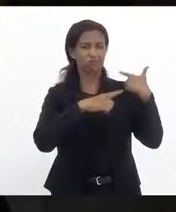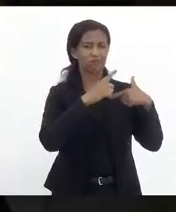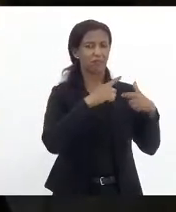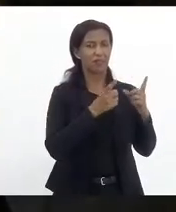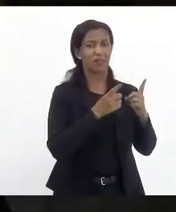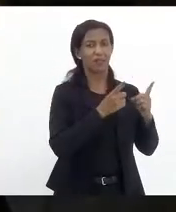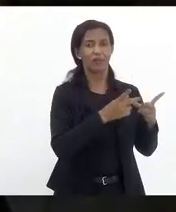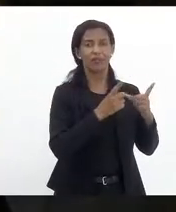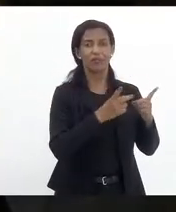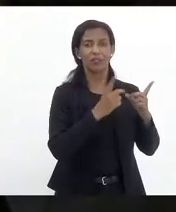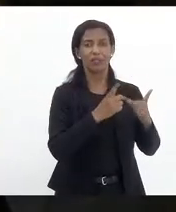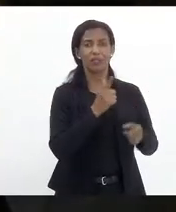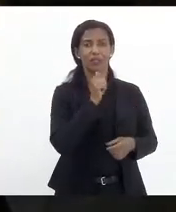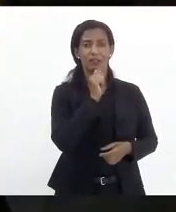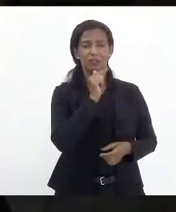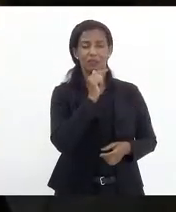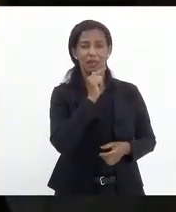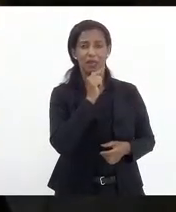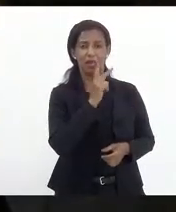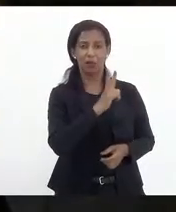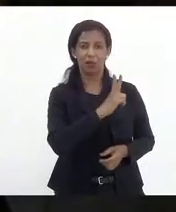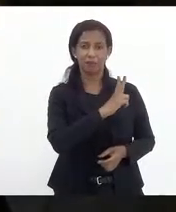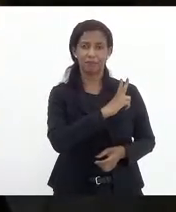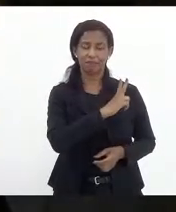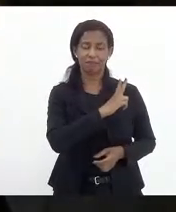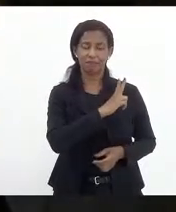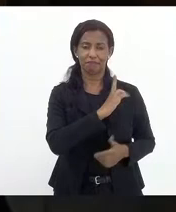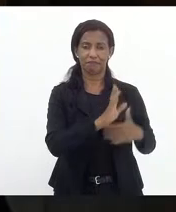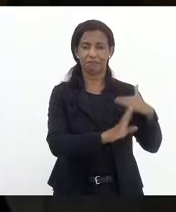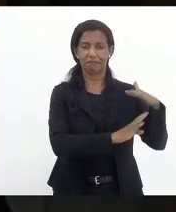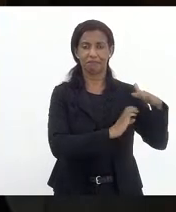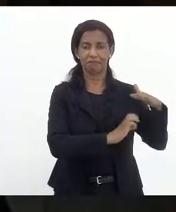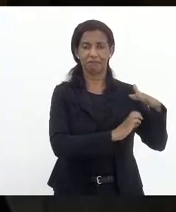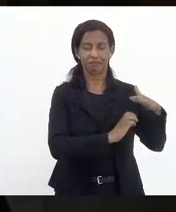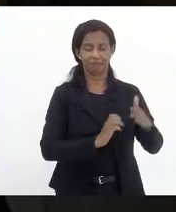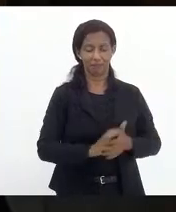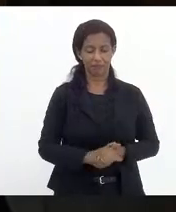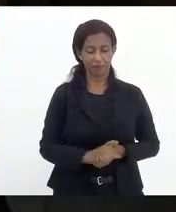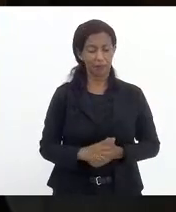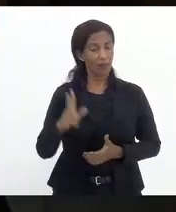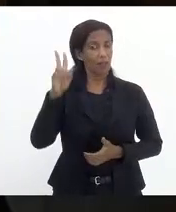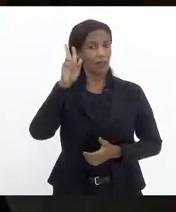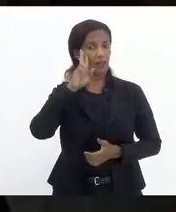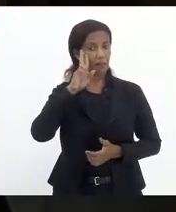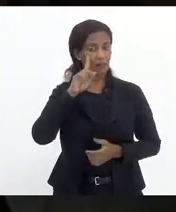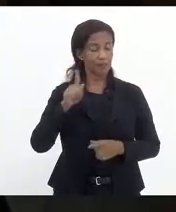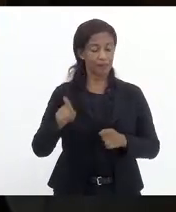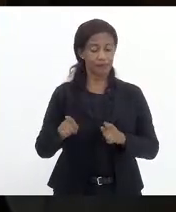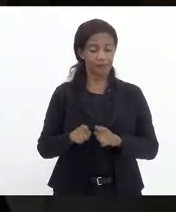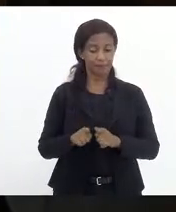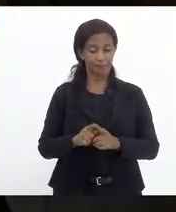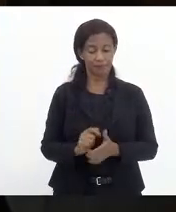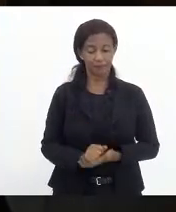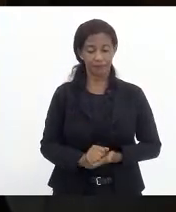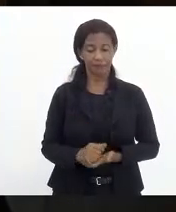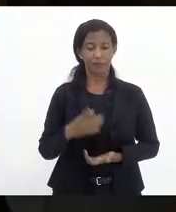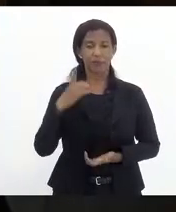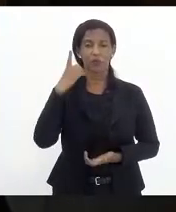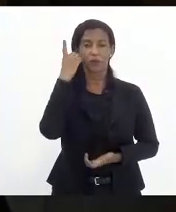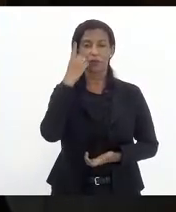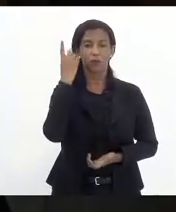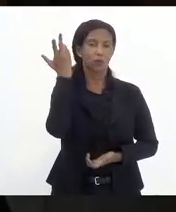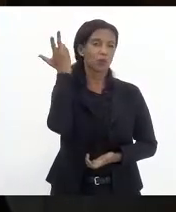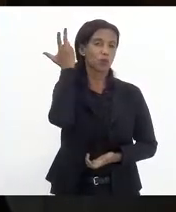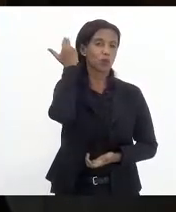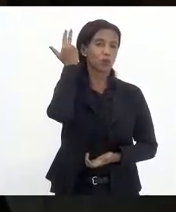CEDAI à iniciativa privada. Lembrava aqui o deputado Elomar Coelho